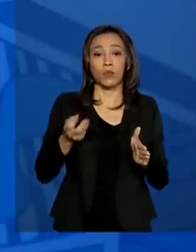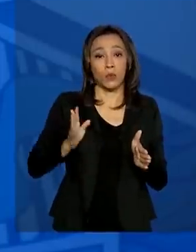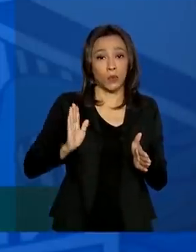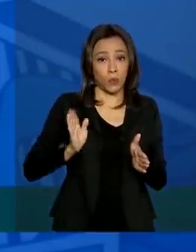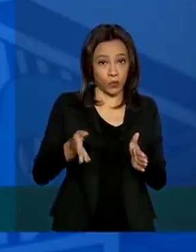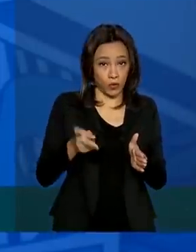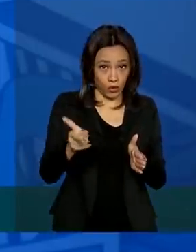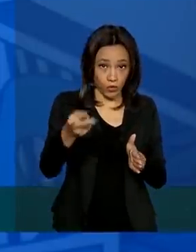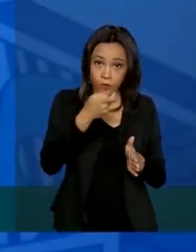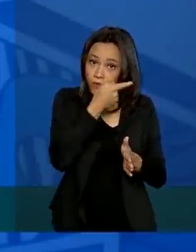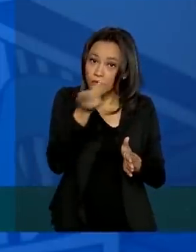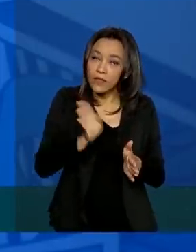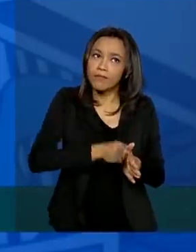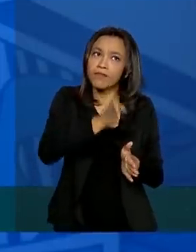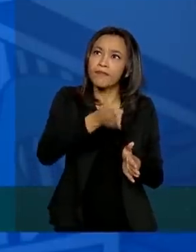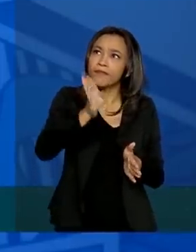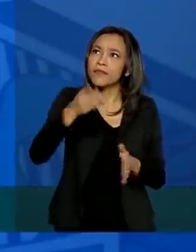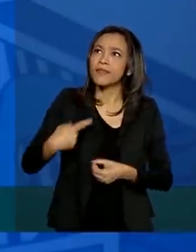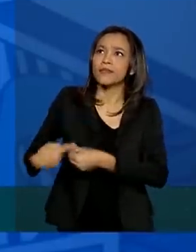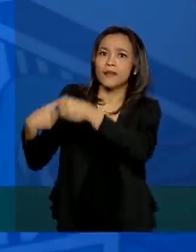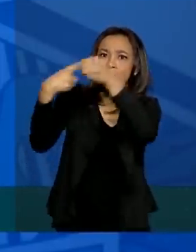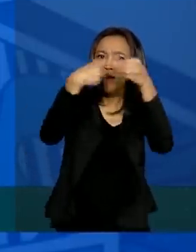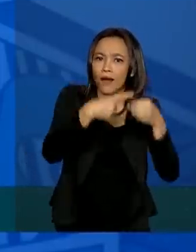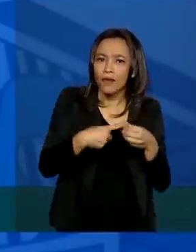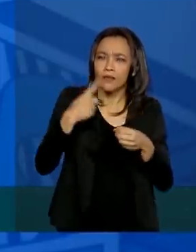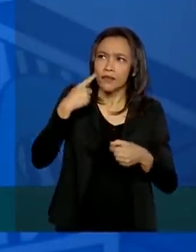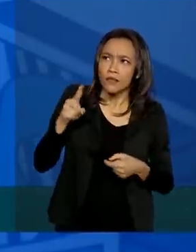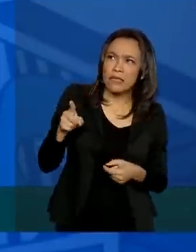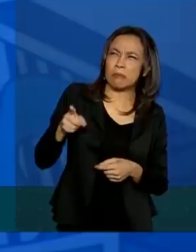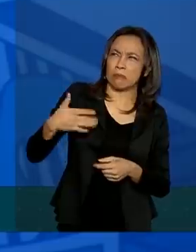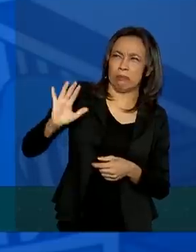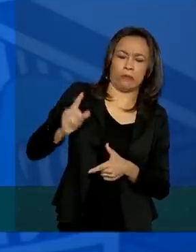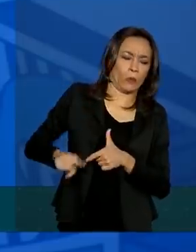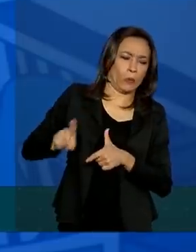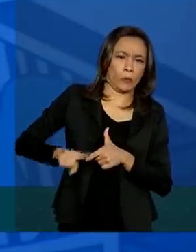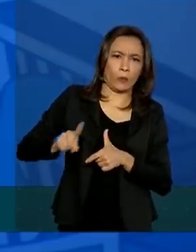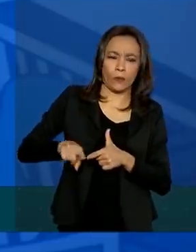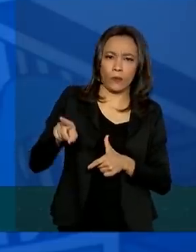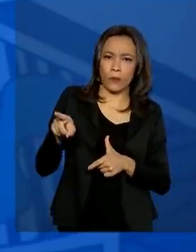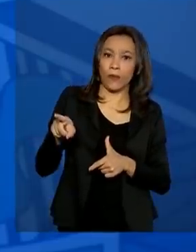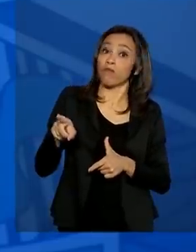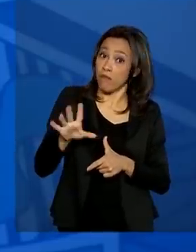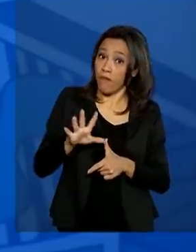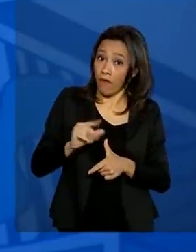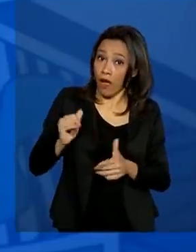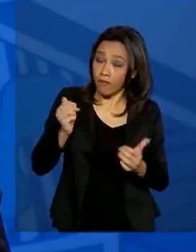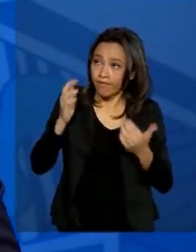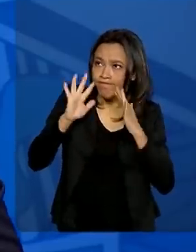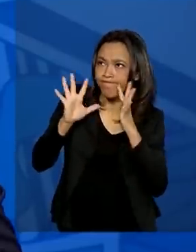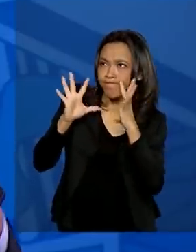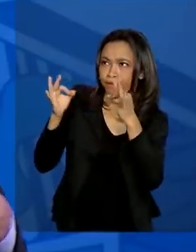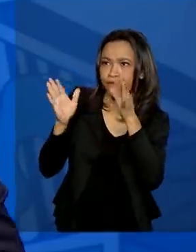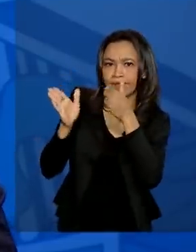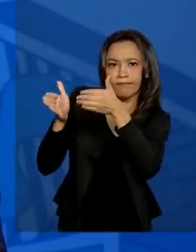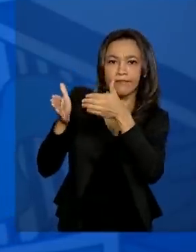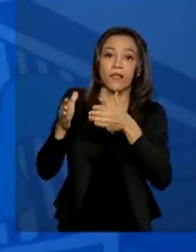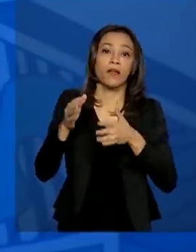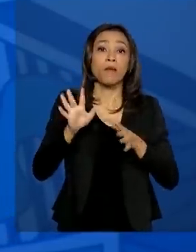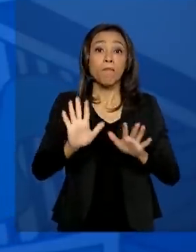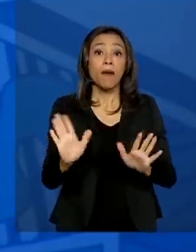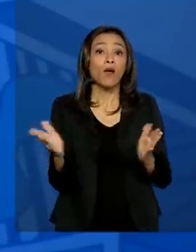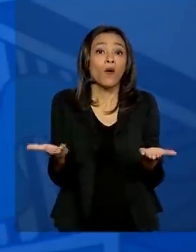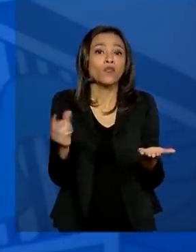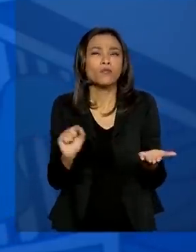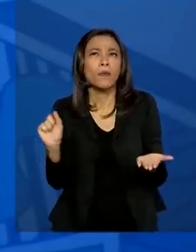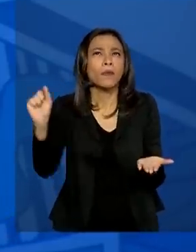No início, a gente vai focar naquelas que estão com mais problema, né? Mas a gente hoje mapeia o Brasil como um